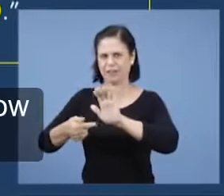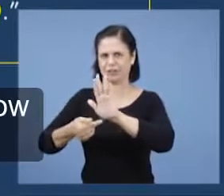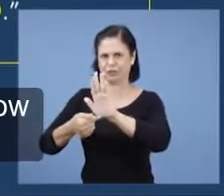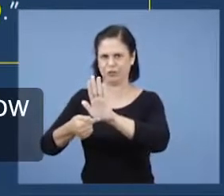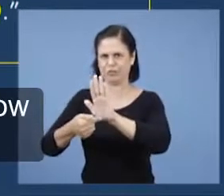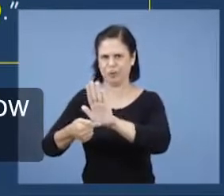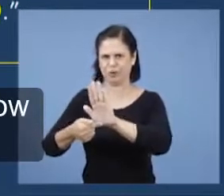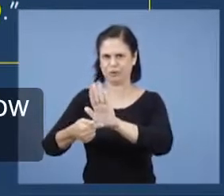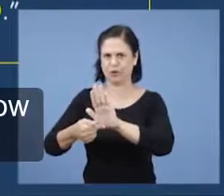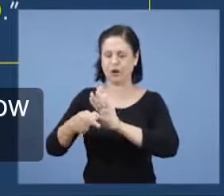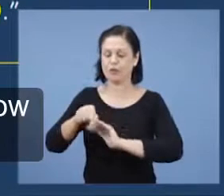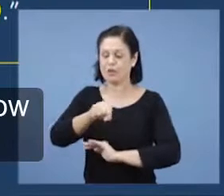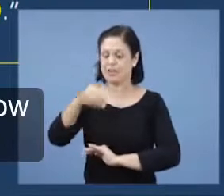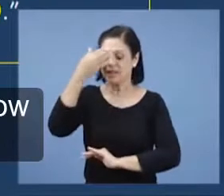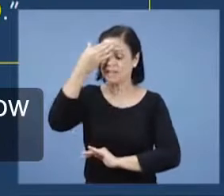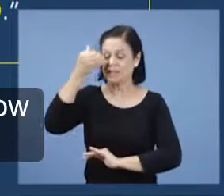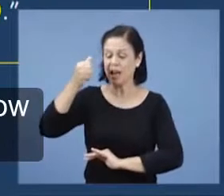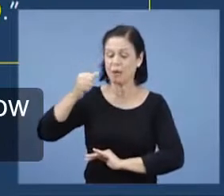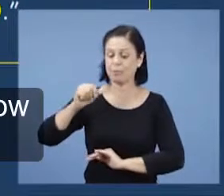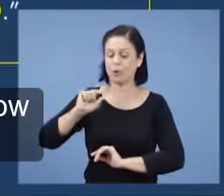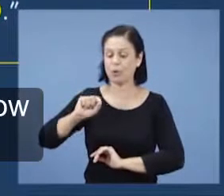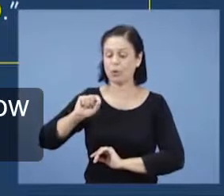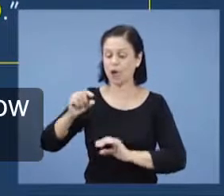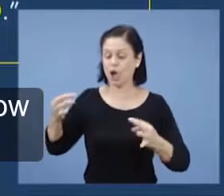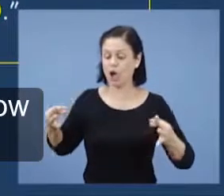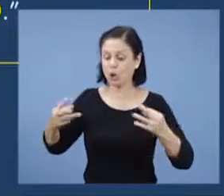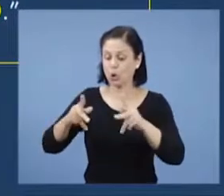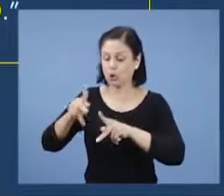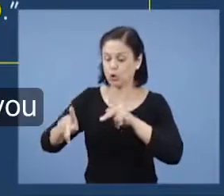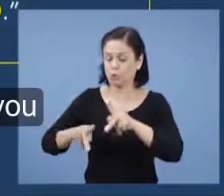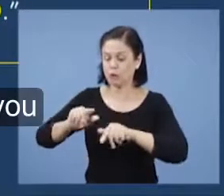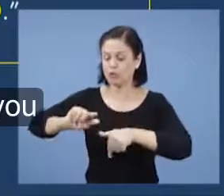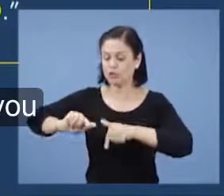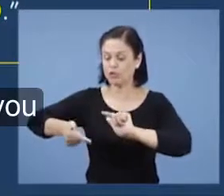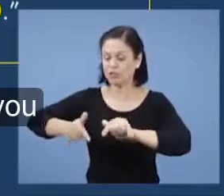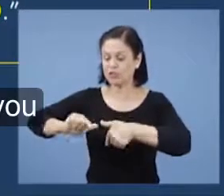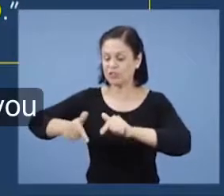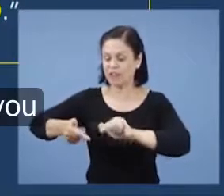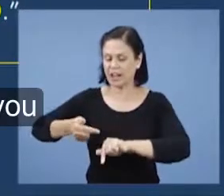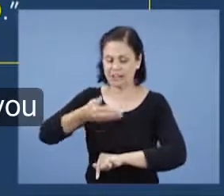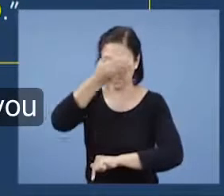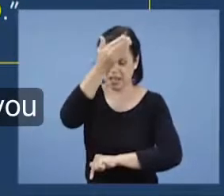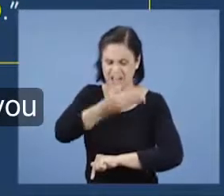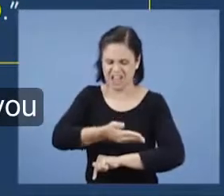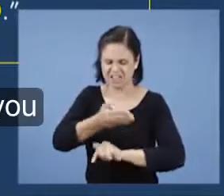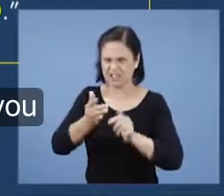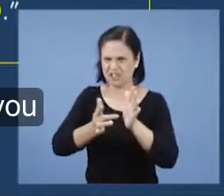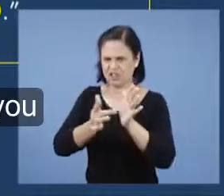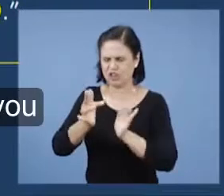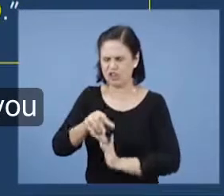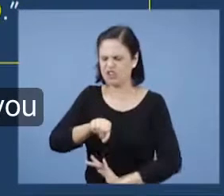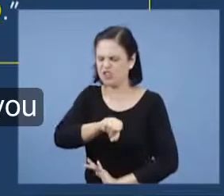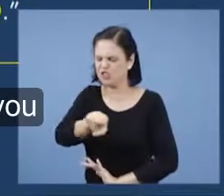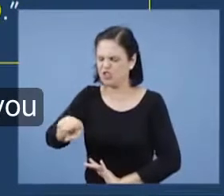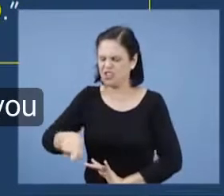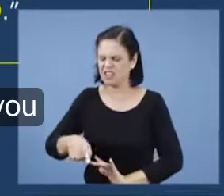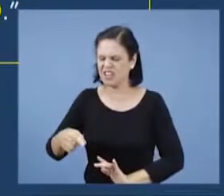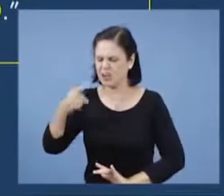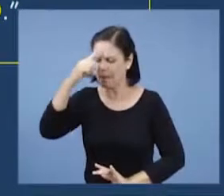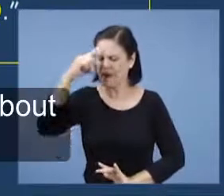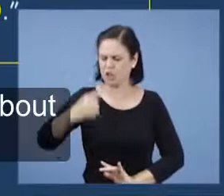E saiba, pois, com certeza, toda a casa de Israel, que esse Jesus, a quem vós